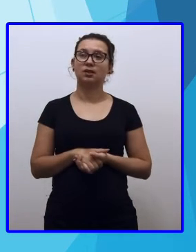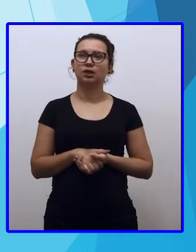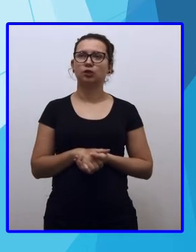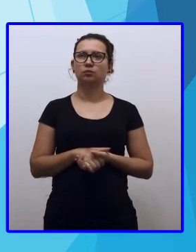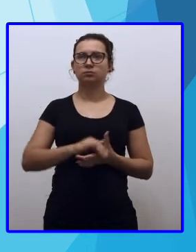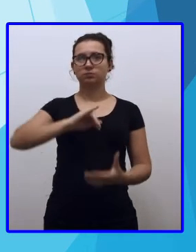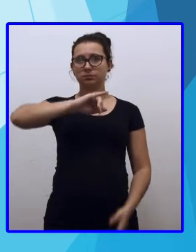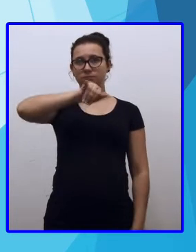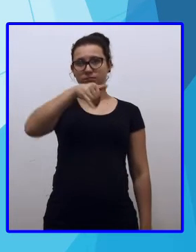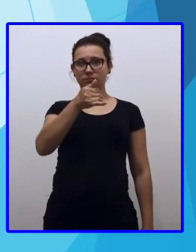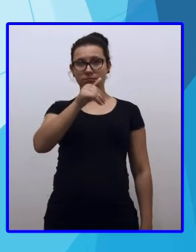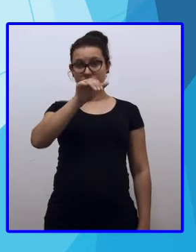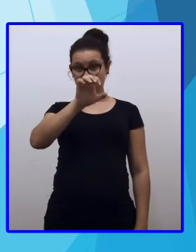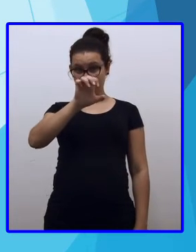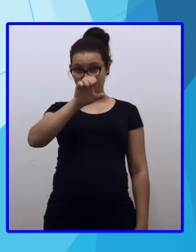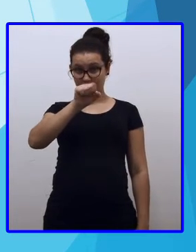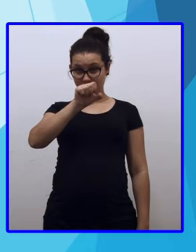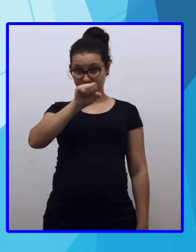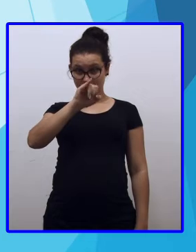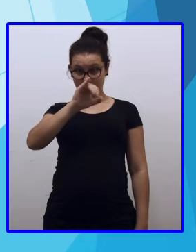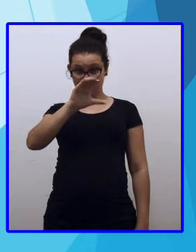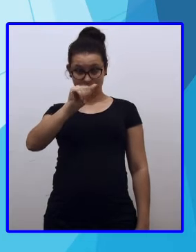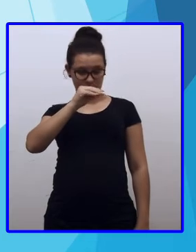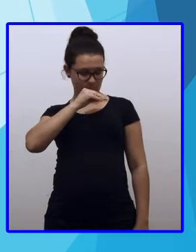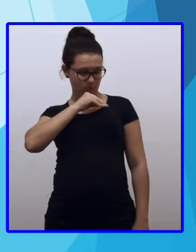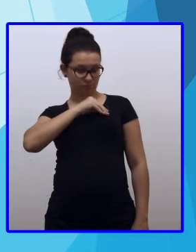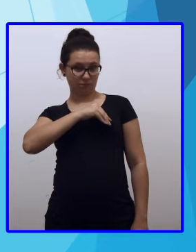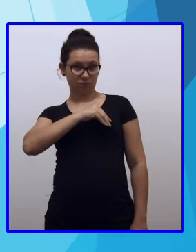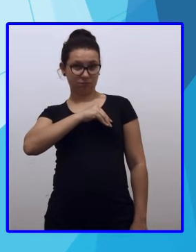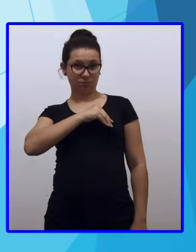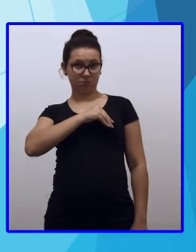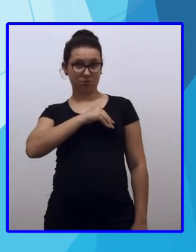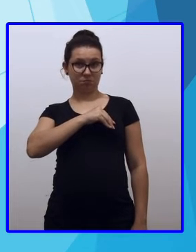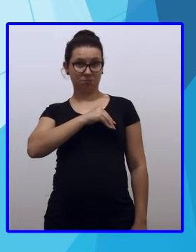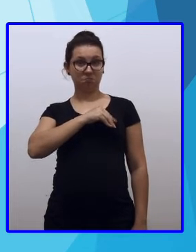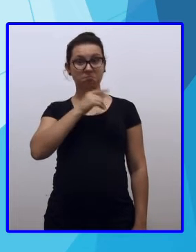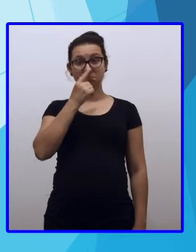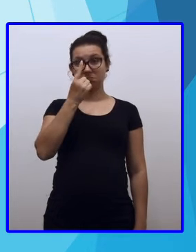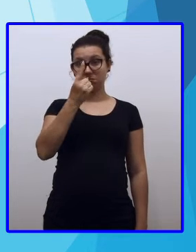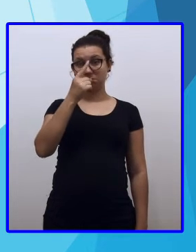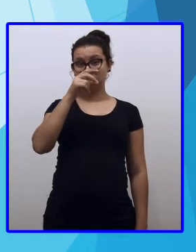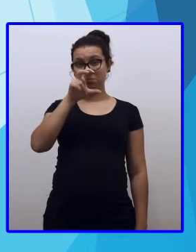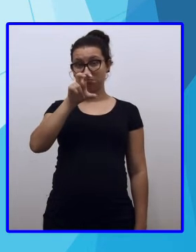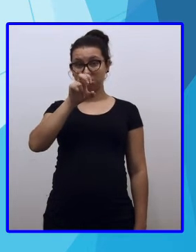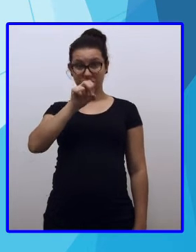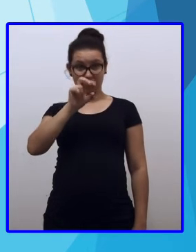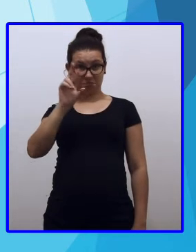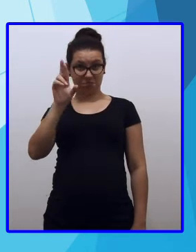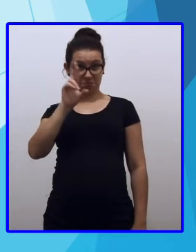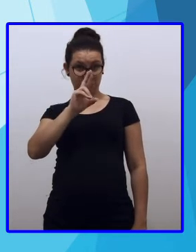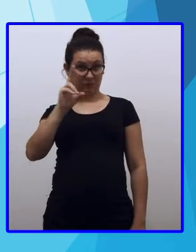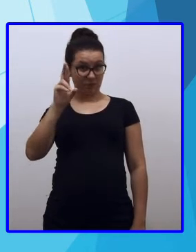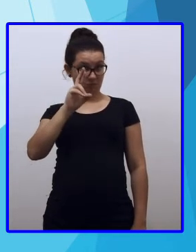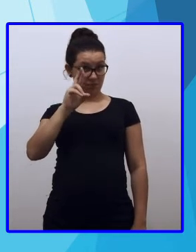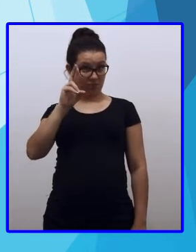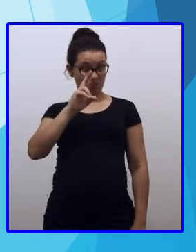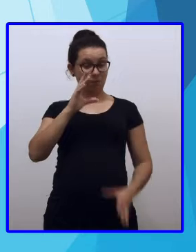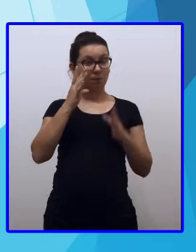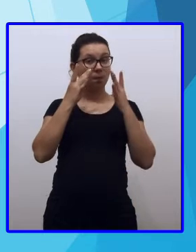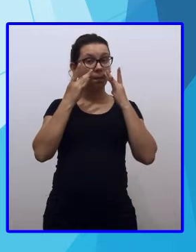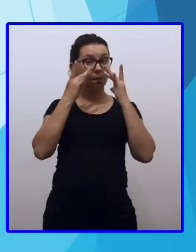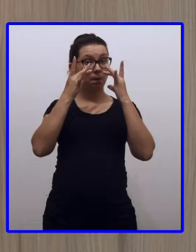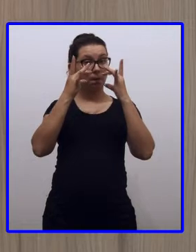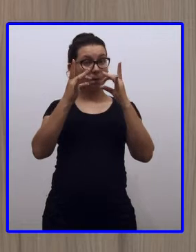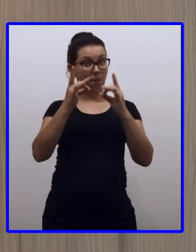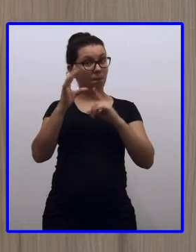Jéssica recebeu seu salário da semana de cento e cinquenta reais. Atenção